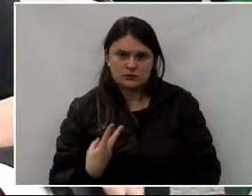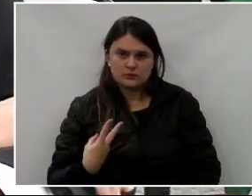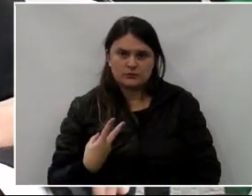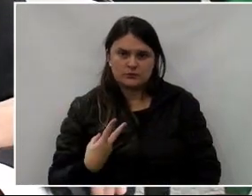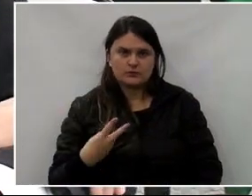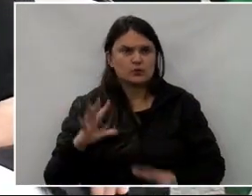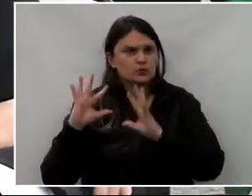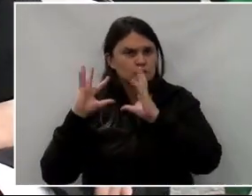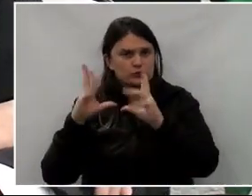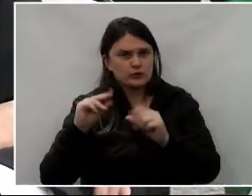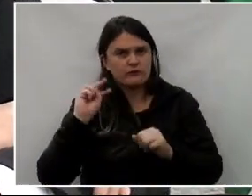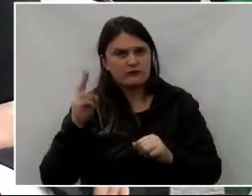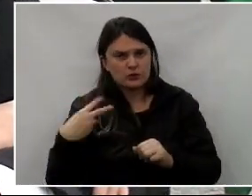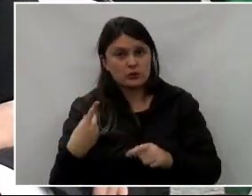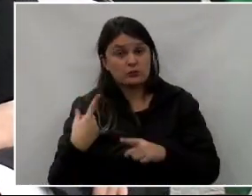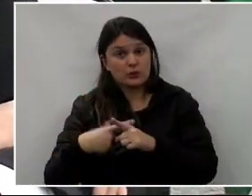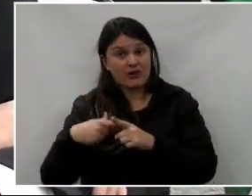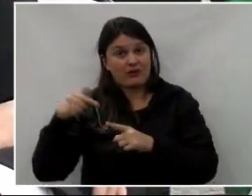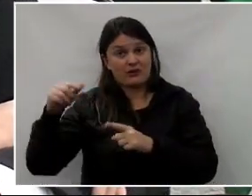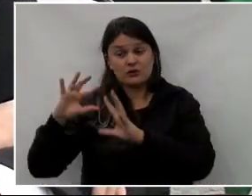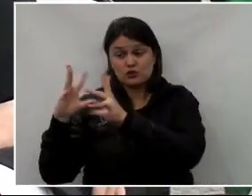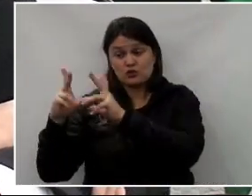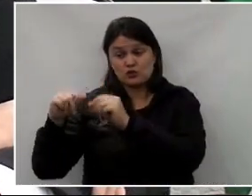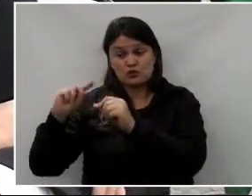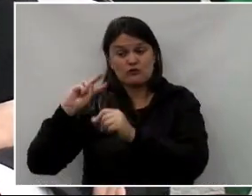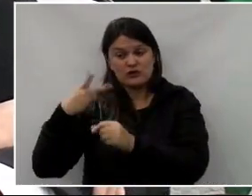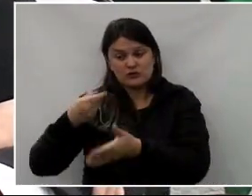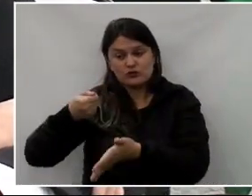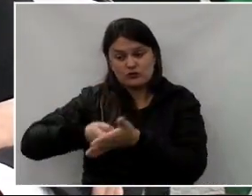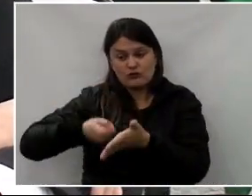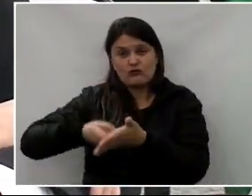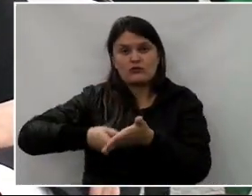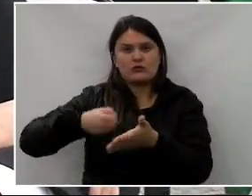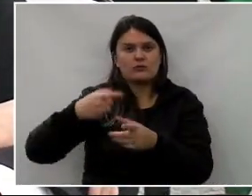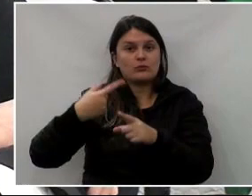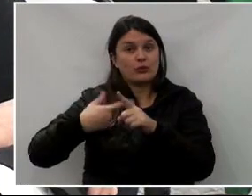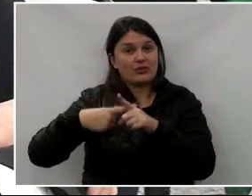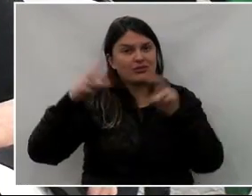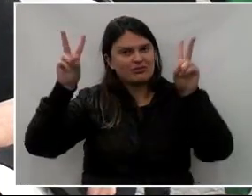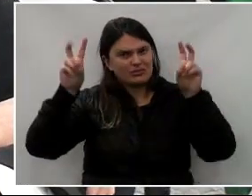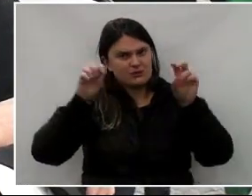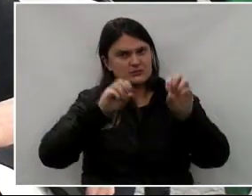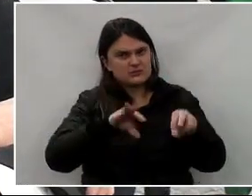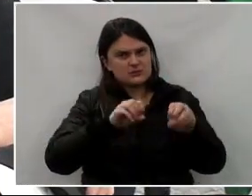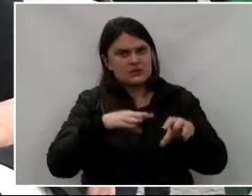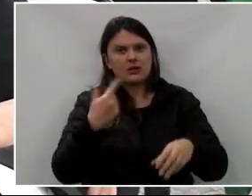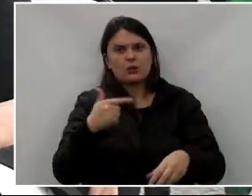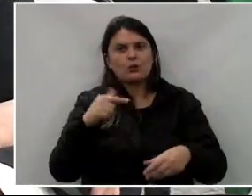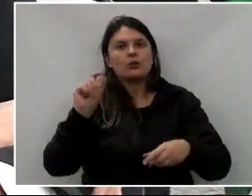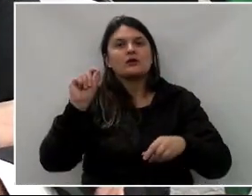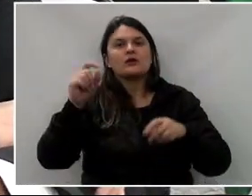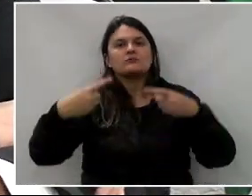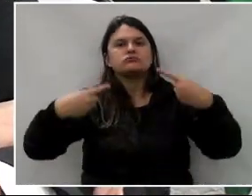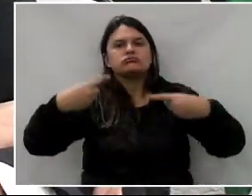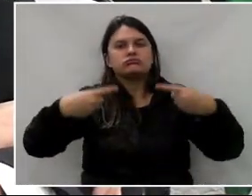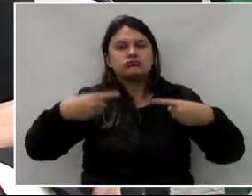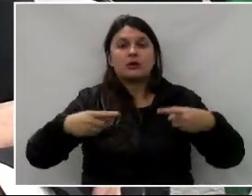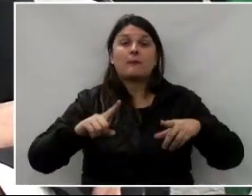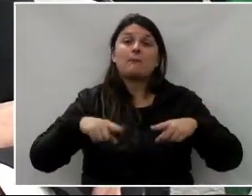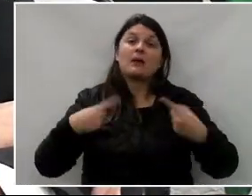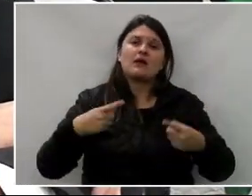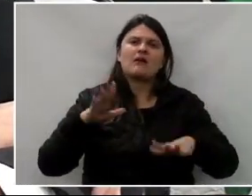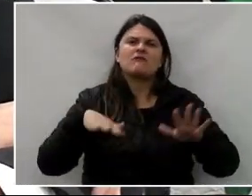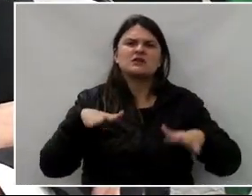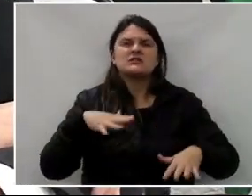melhor, com todos os vereadores, porque essa é uma causa nobre. Uma causa nobre. Falar em educação, não tem nem o que discutir. Mas, infelizmente, nós